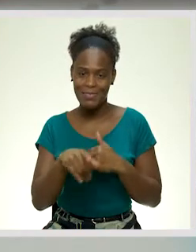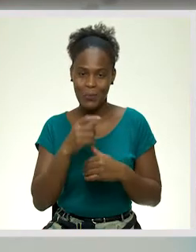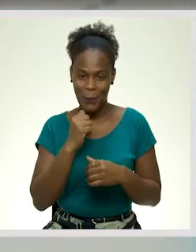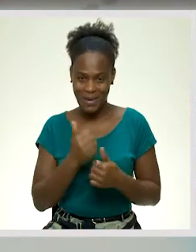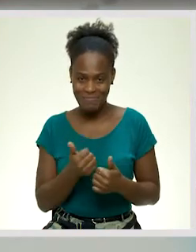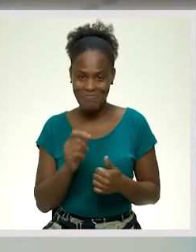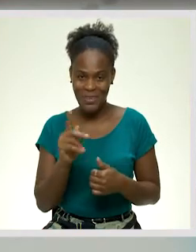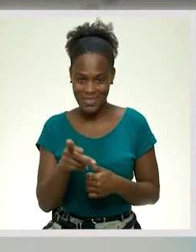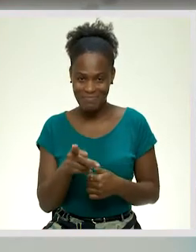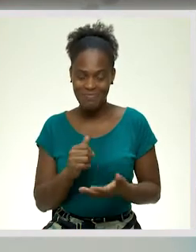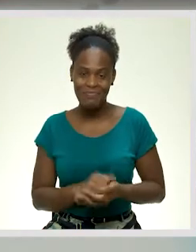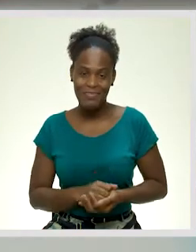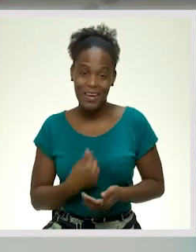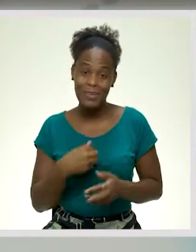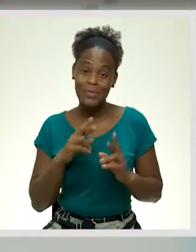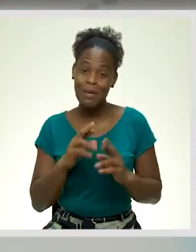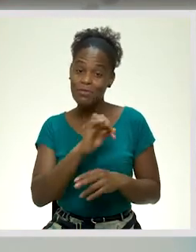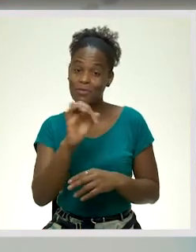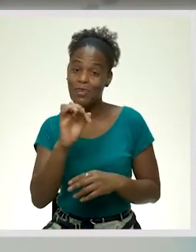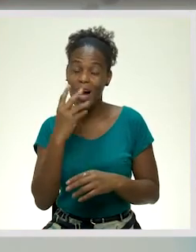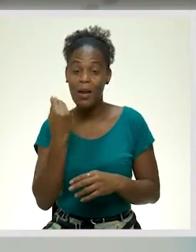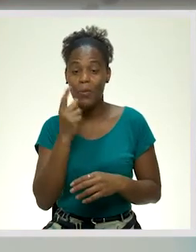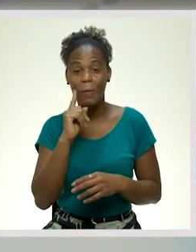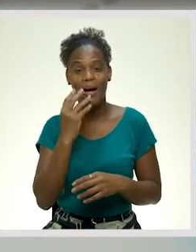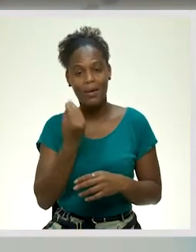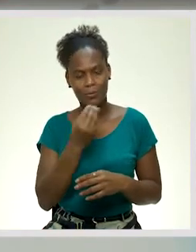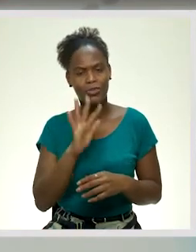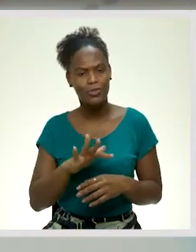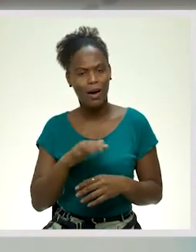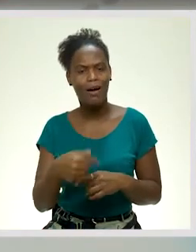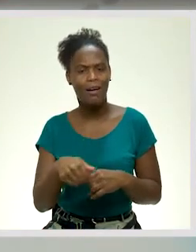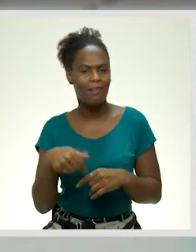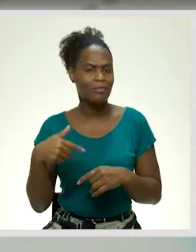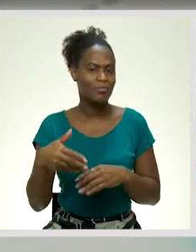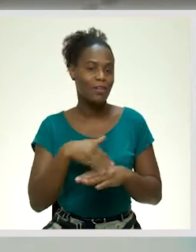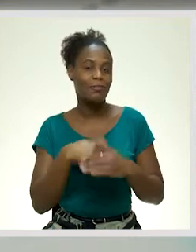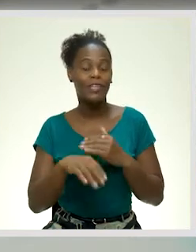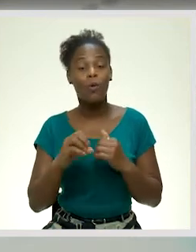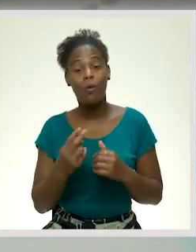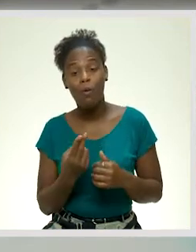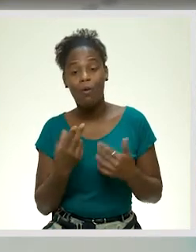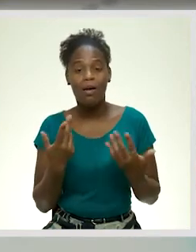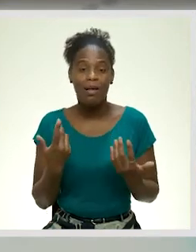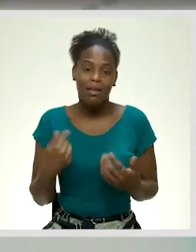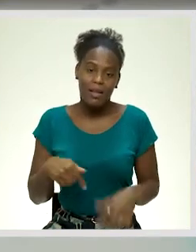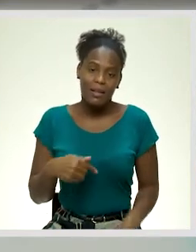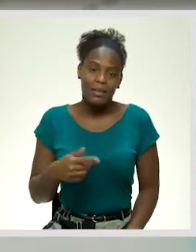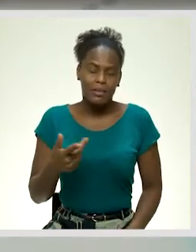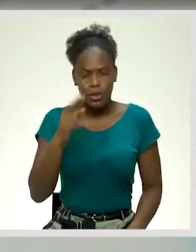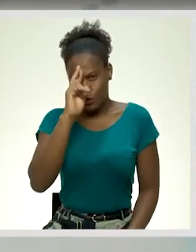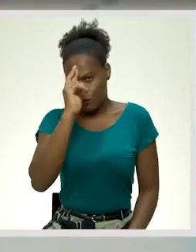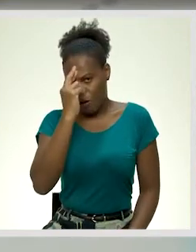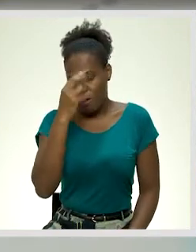Certo? Eu espero que isto que você, aluno, aluna, tenha estado a fazer, ou, ao menos, tenha estado a